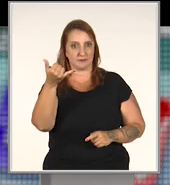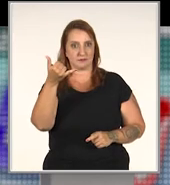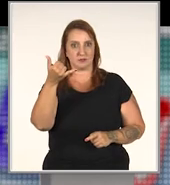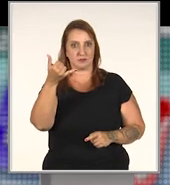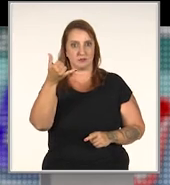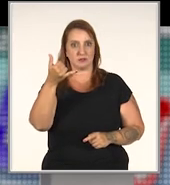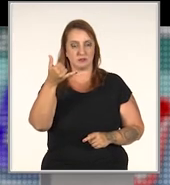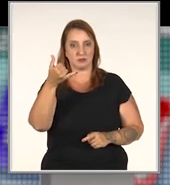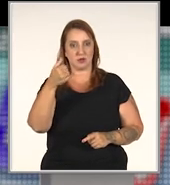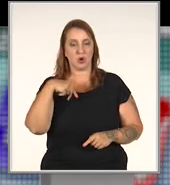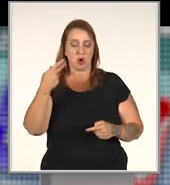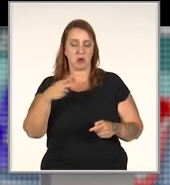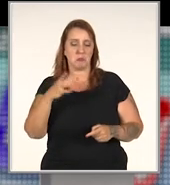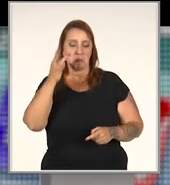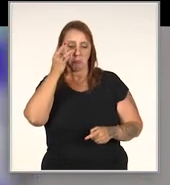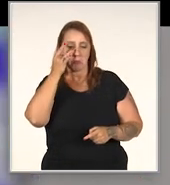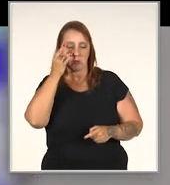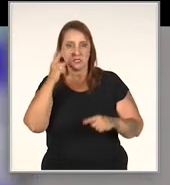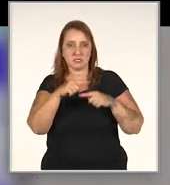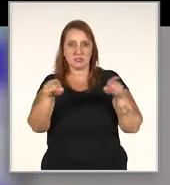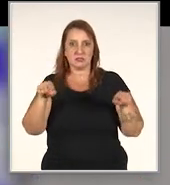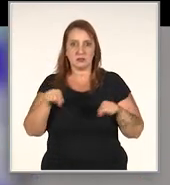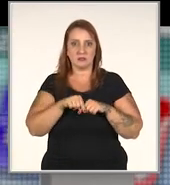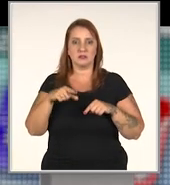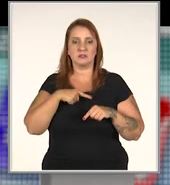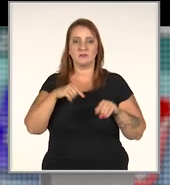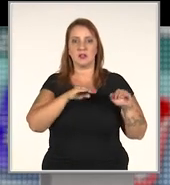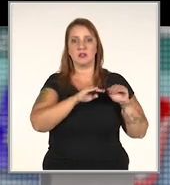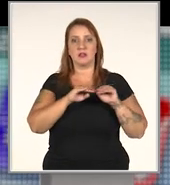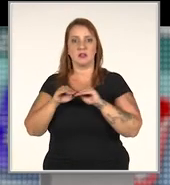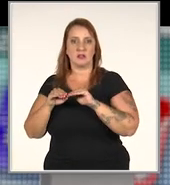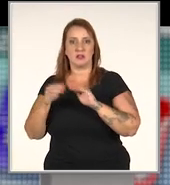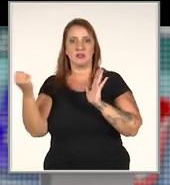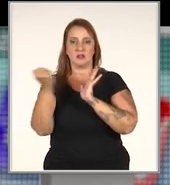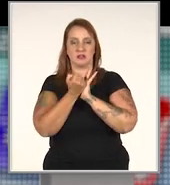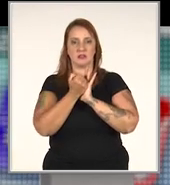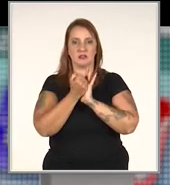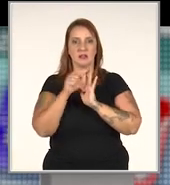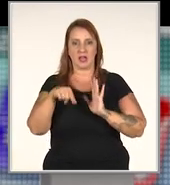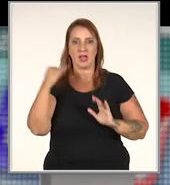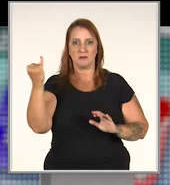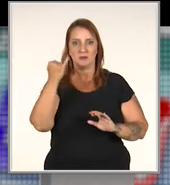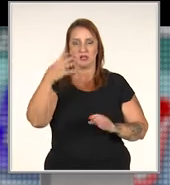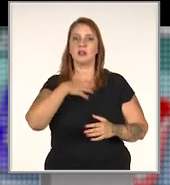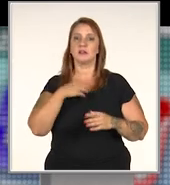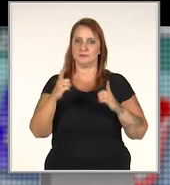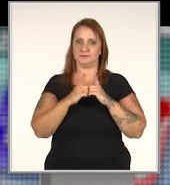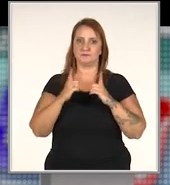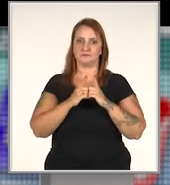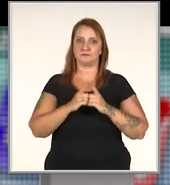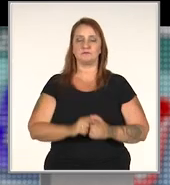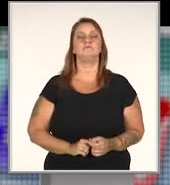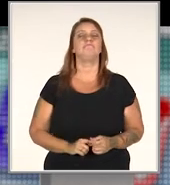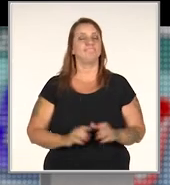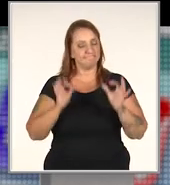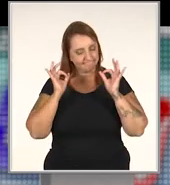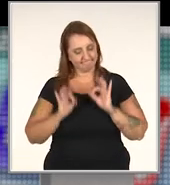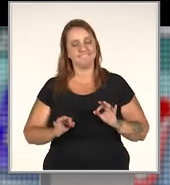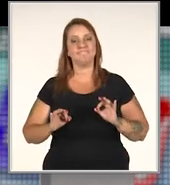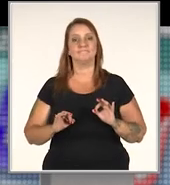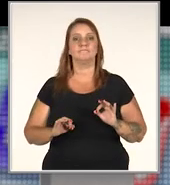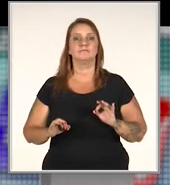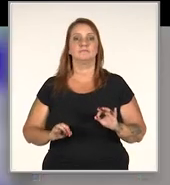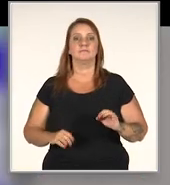telefone, ou vou na loja mesmo, tiver esse padrão de identidade visual, é importante? Impacta no atendimento? Com